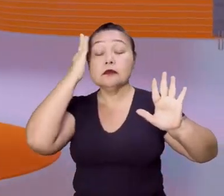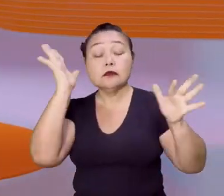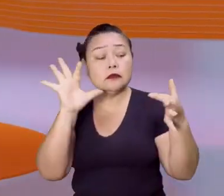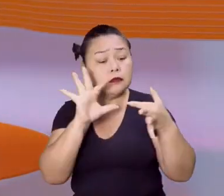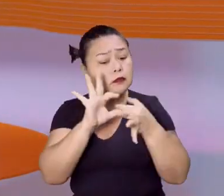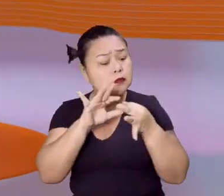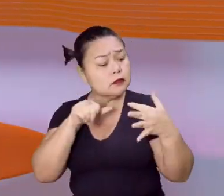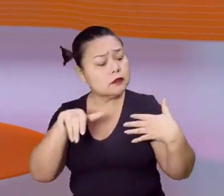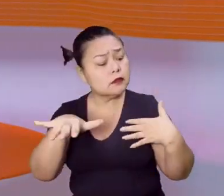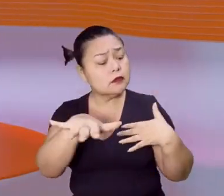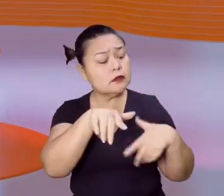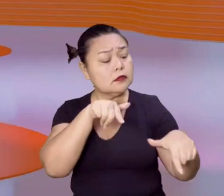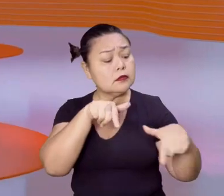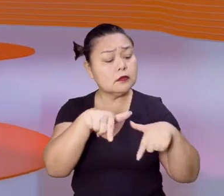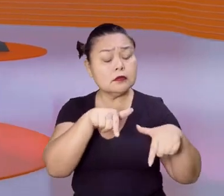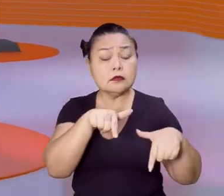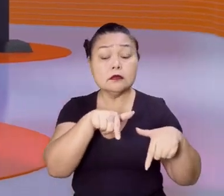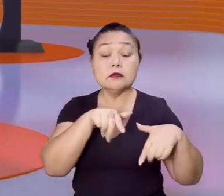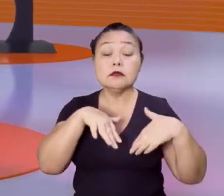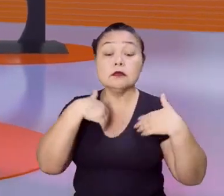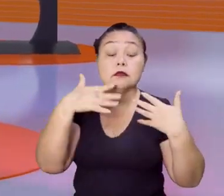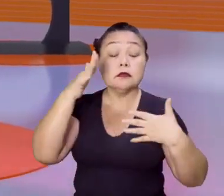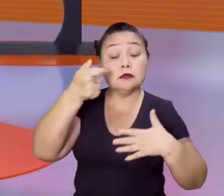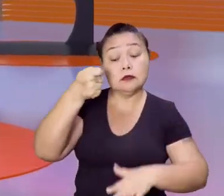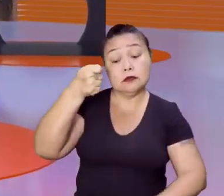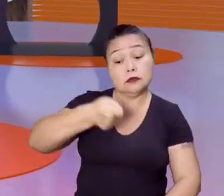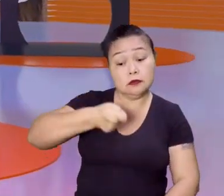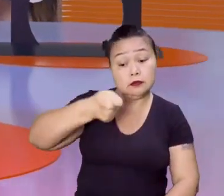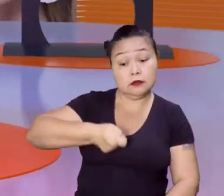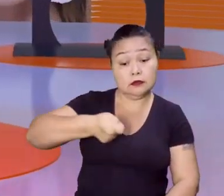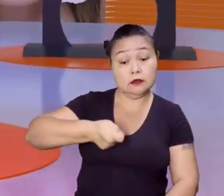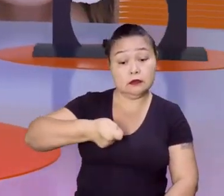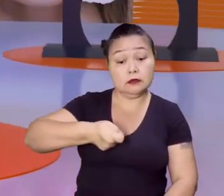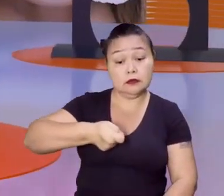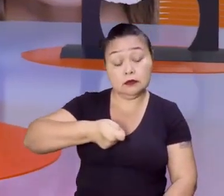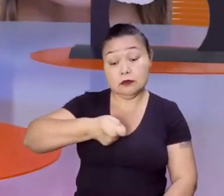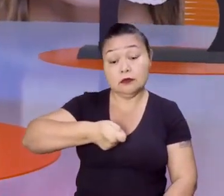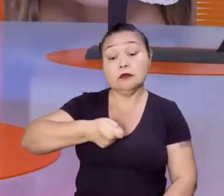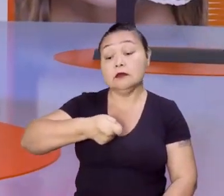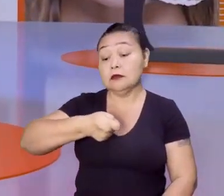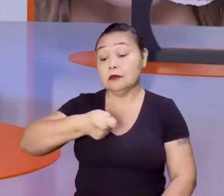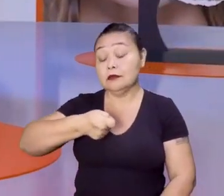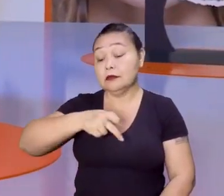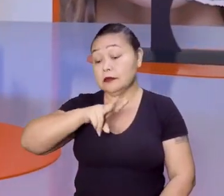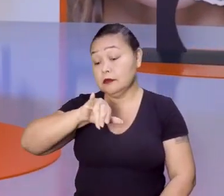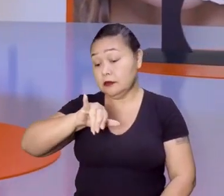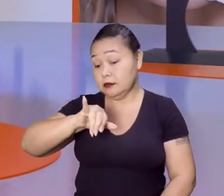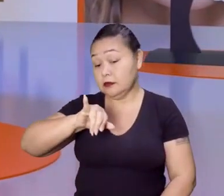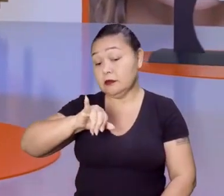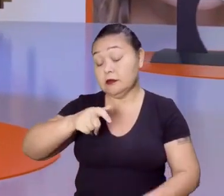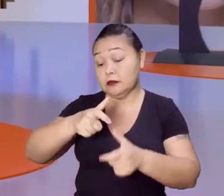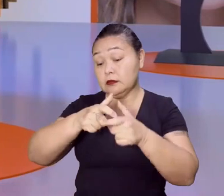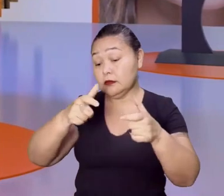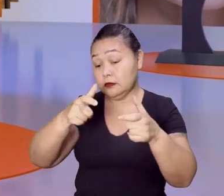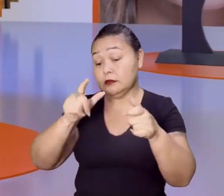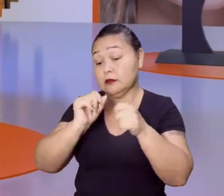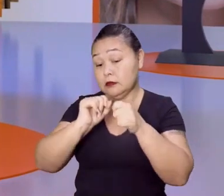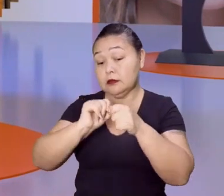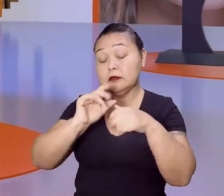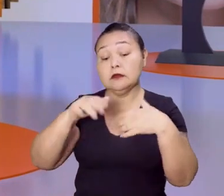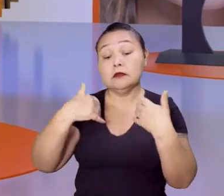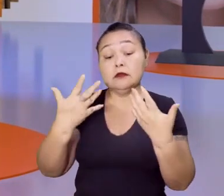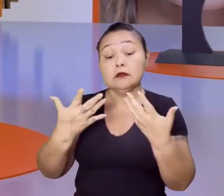contexto do mercado de trabalho, as exigências que hoje se vai aumentar cada dia